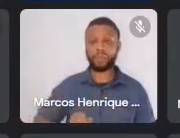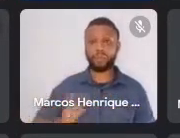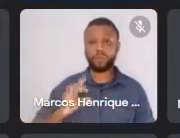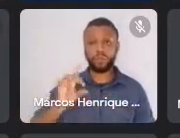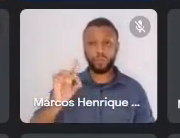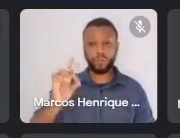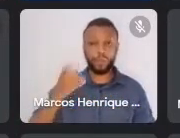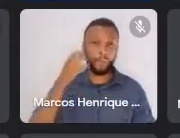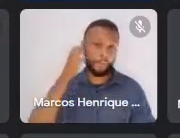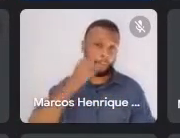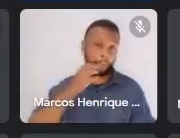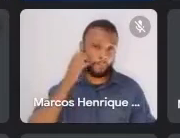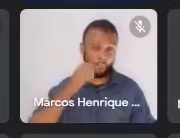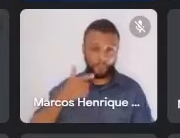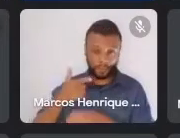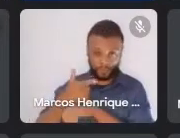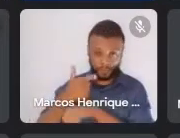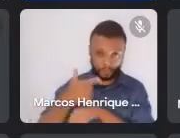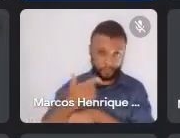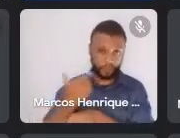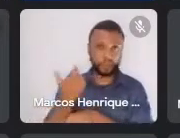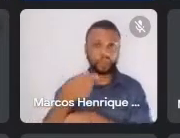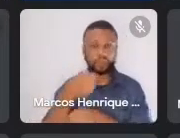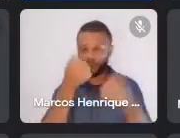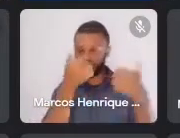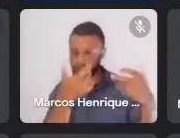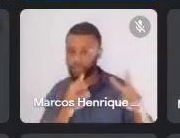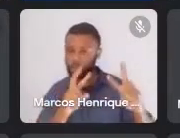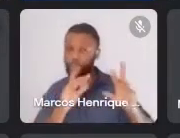início da vida dele. Pronto, pode passar. vou falando.